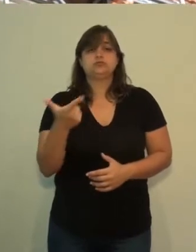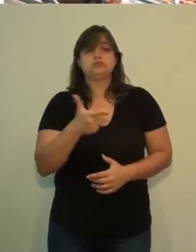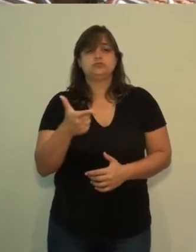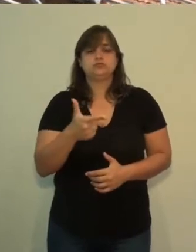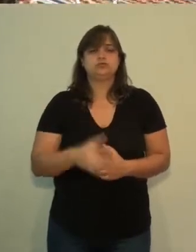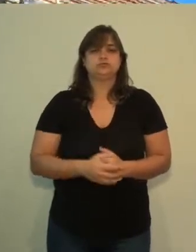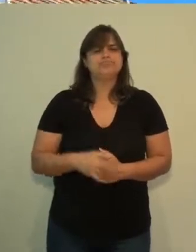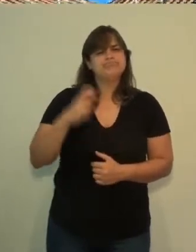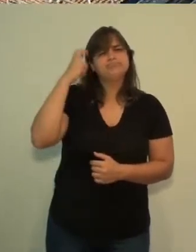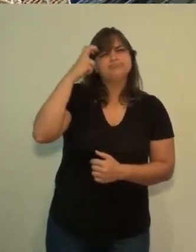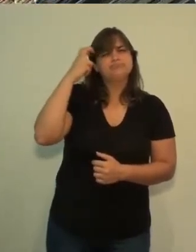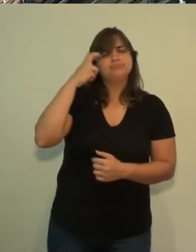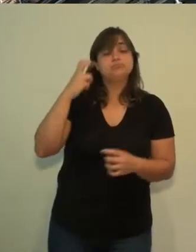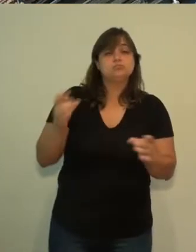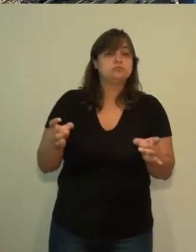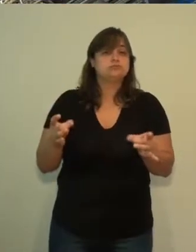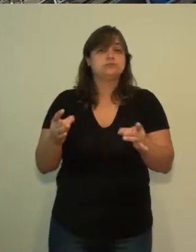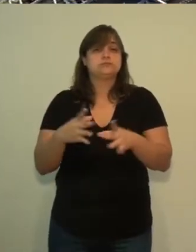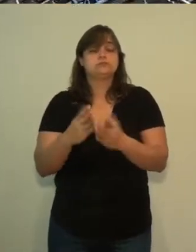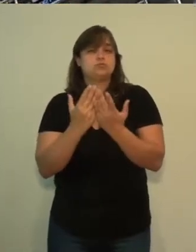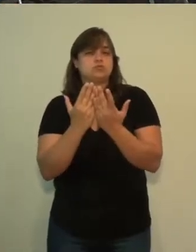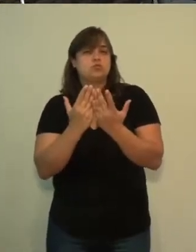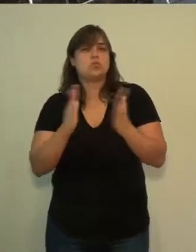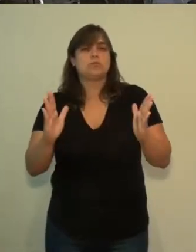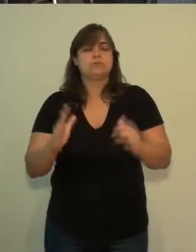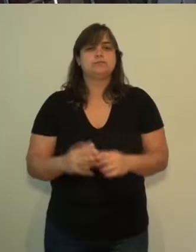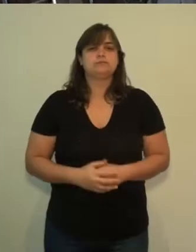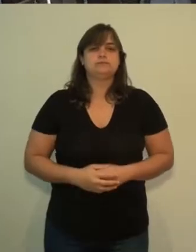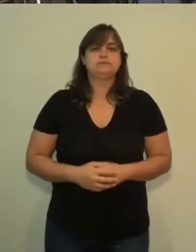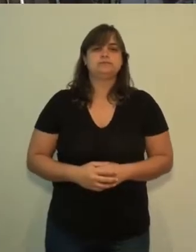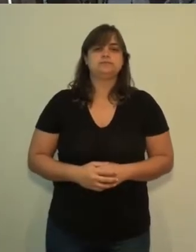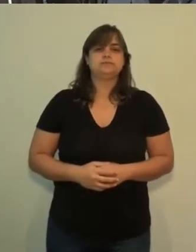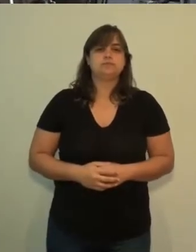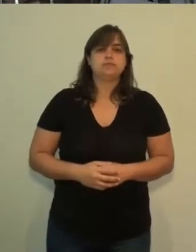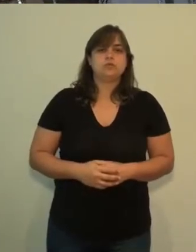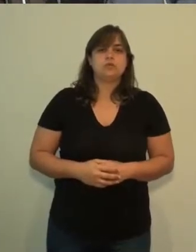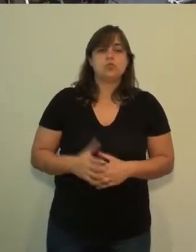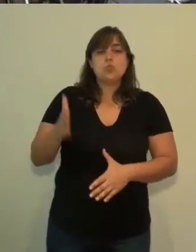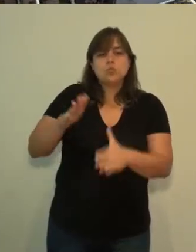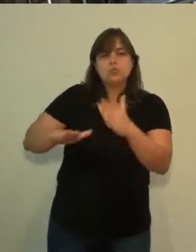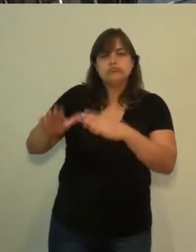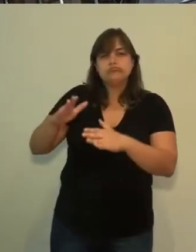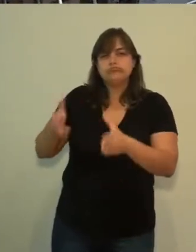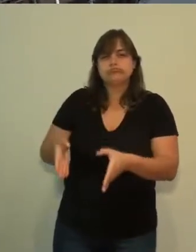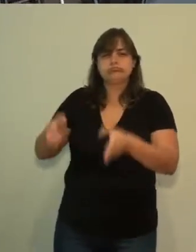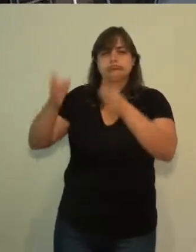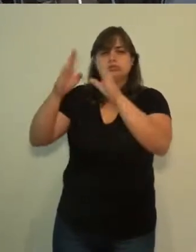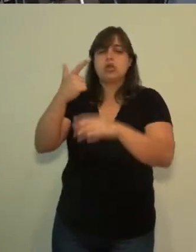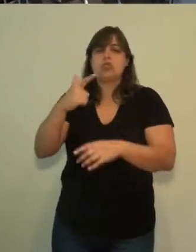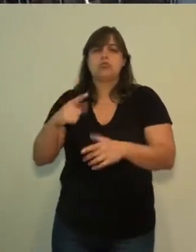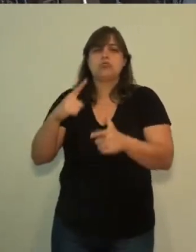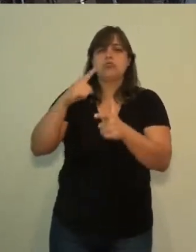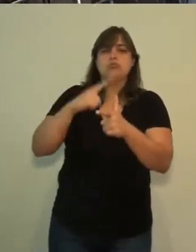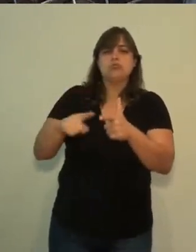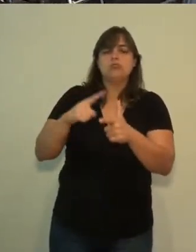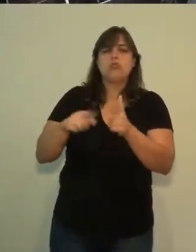Uma das preocupações com a conclusão e inauguração da obra é com a manutenção do prédio para que não ocorra